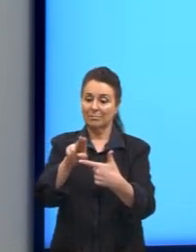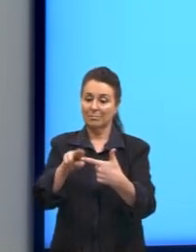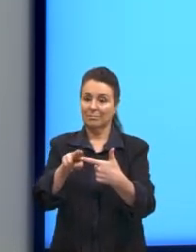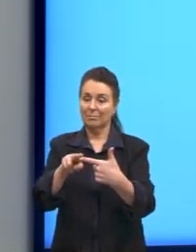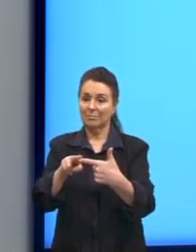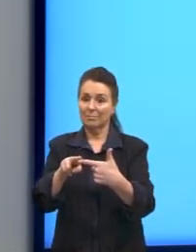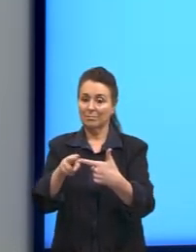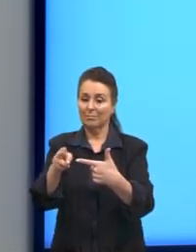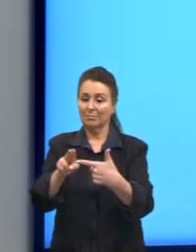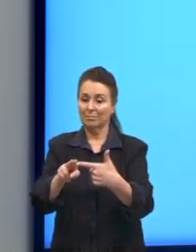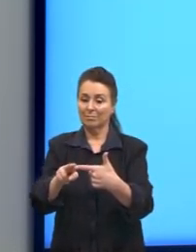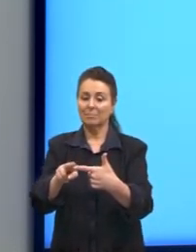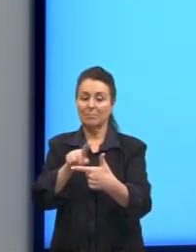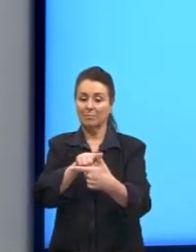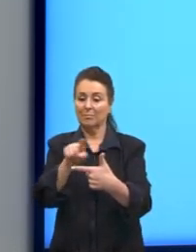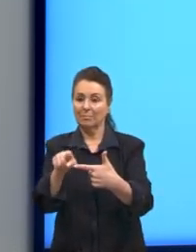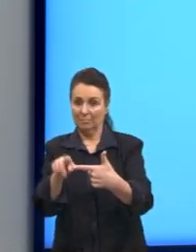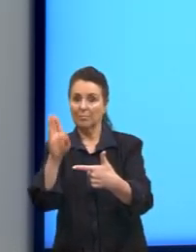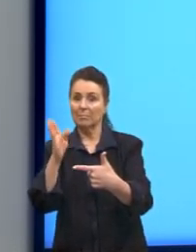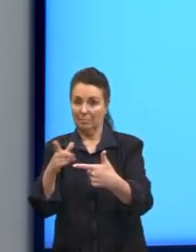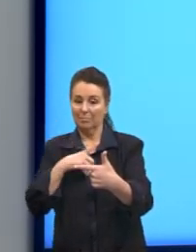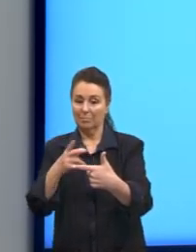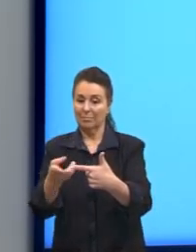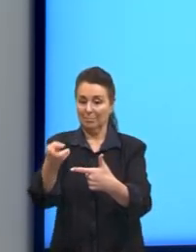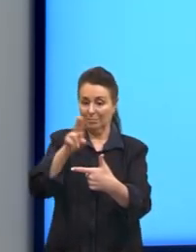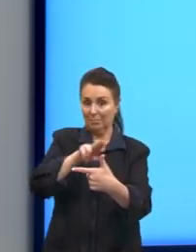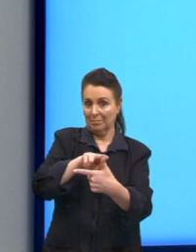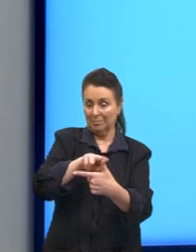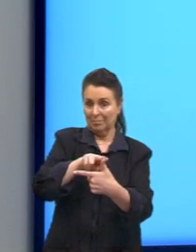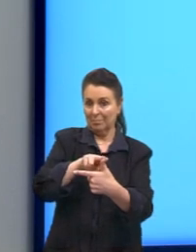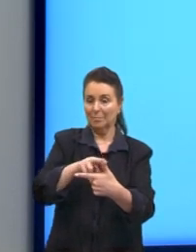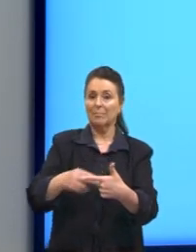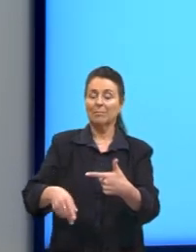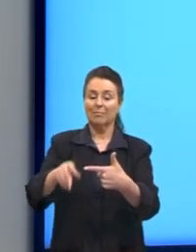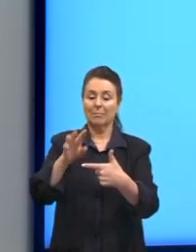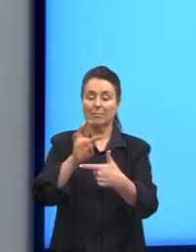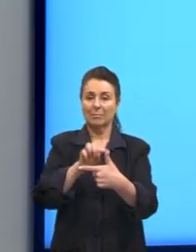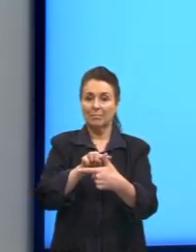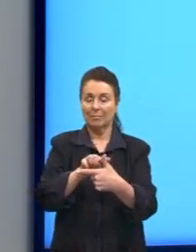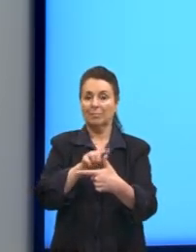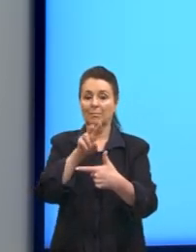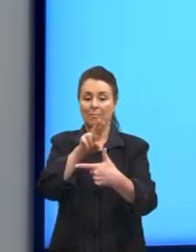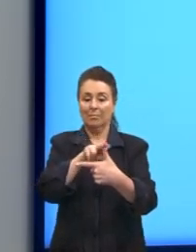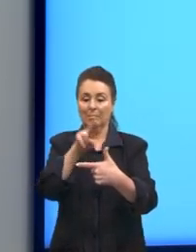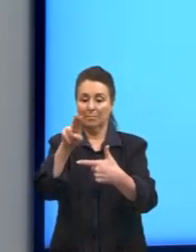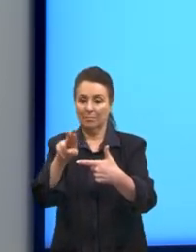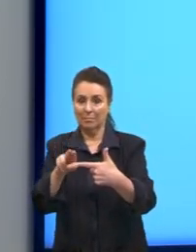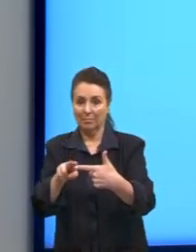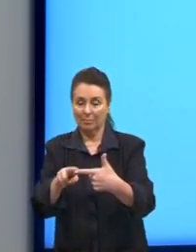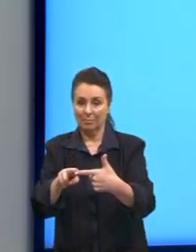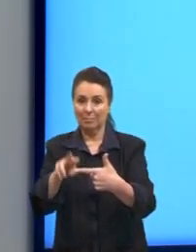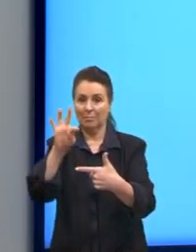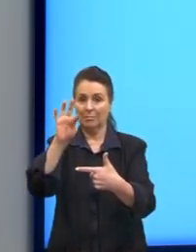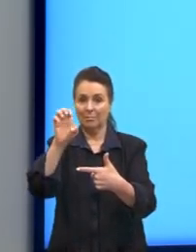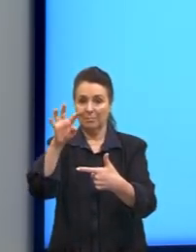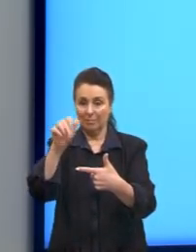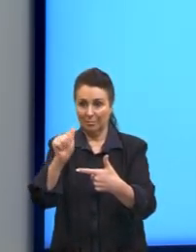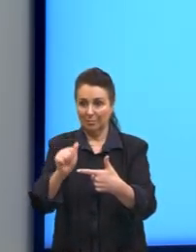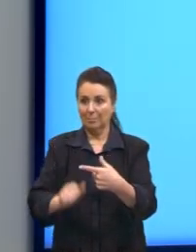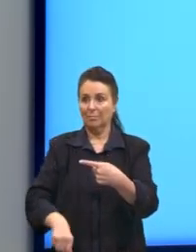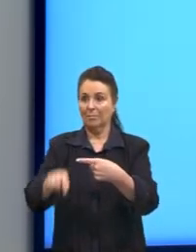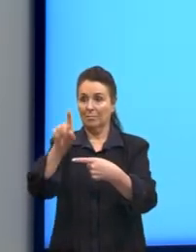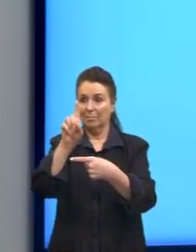cateto oposto nós já tínhamos, então, a tangente de θ é igual a 1 sobre raiz de 3.